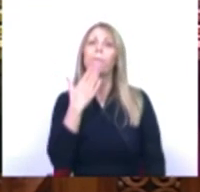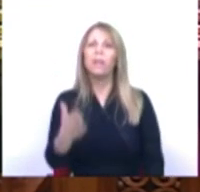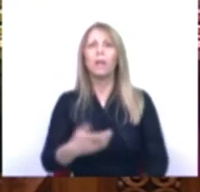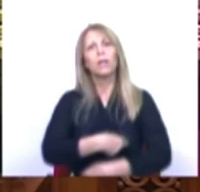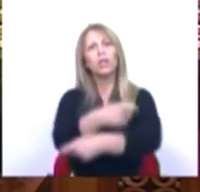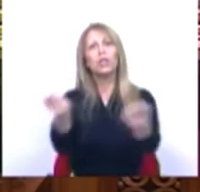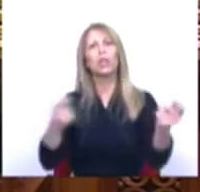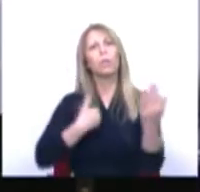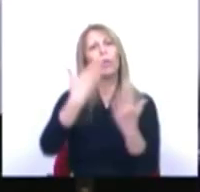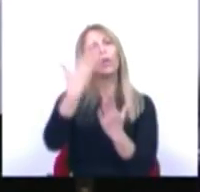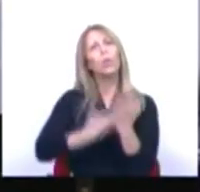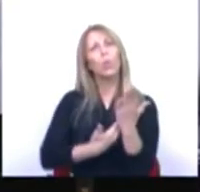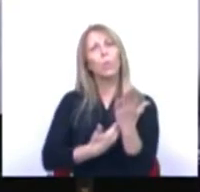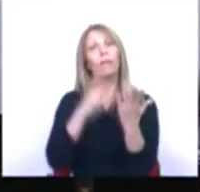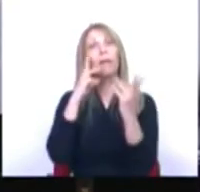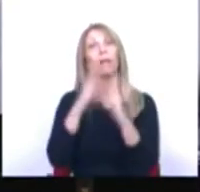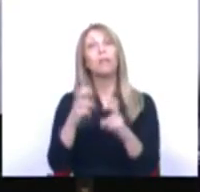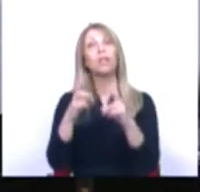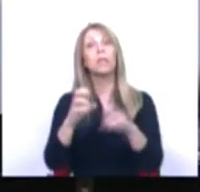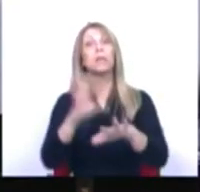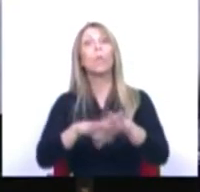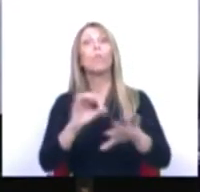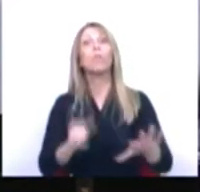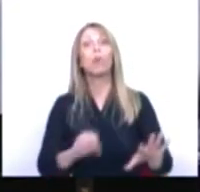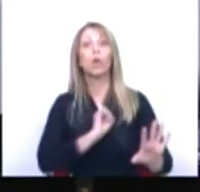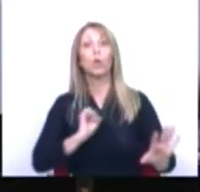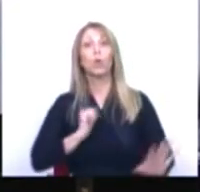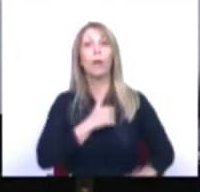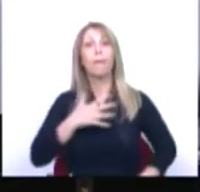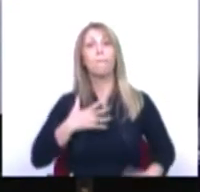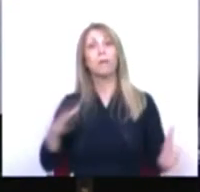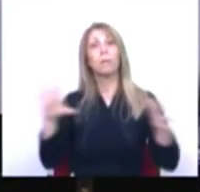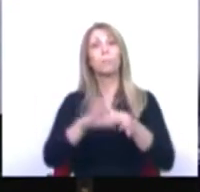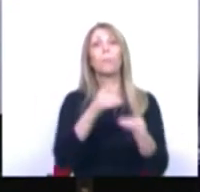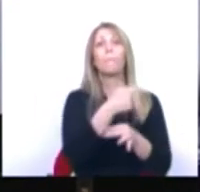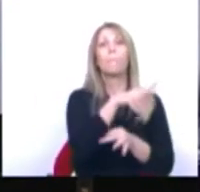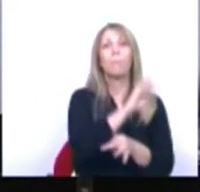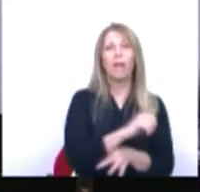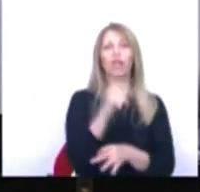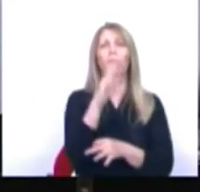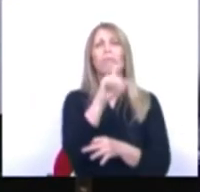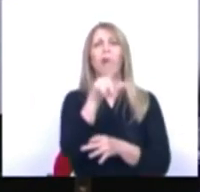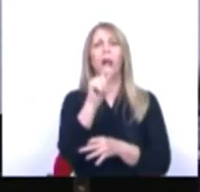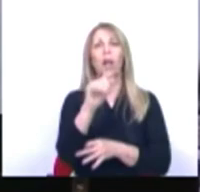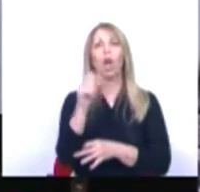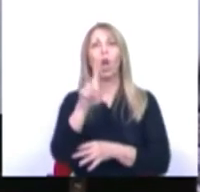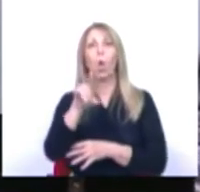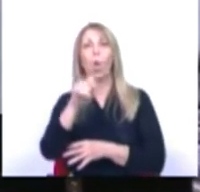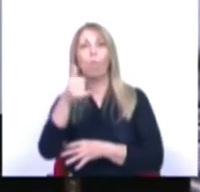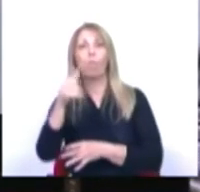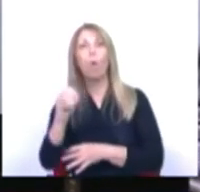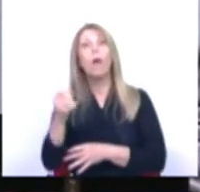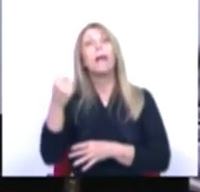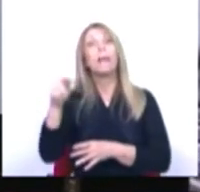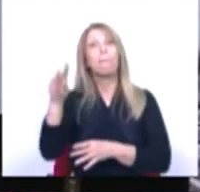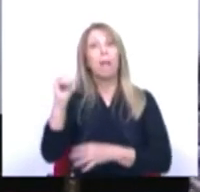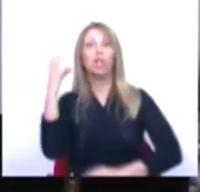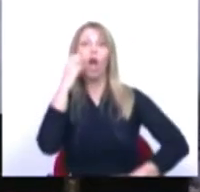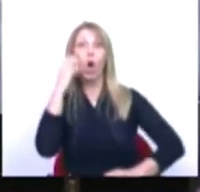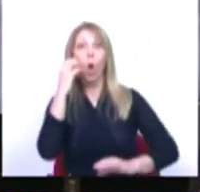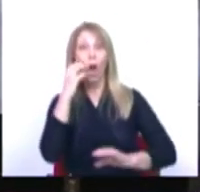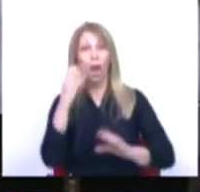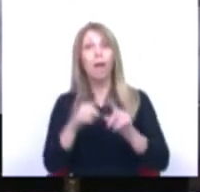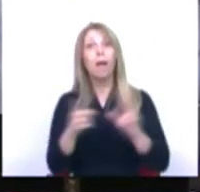documento. É uma investigação sobre os empresários ligados ao BES, aos negócios de Valde Lobo e ao BES Angola, que se reuniram para ajudar a